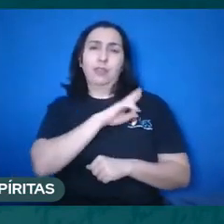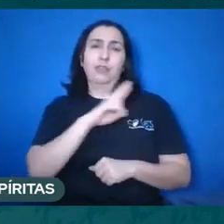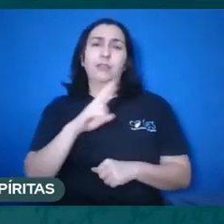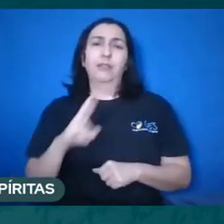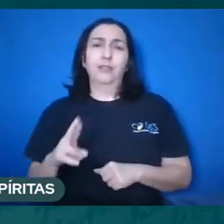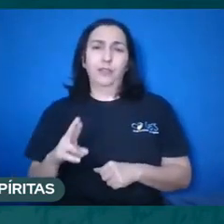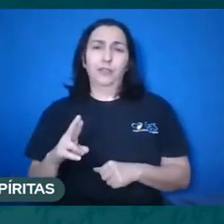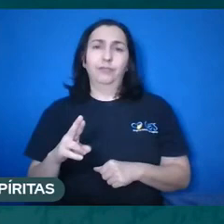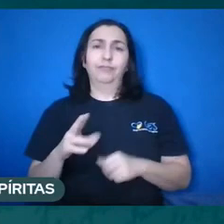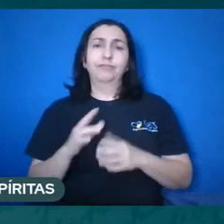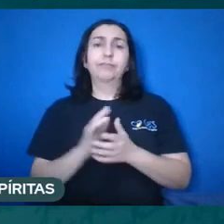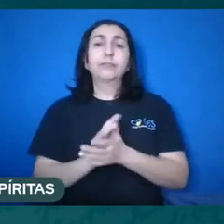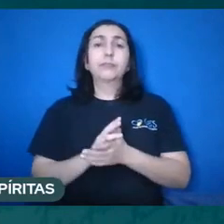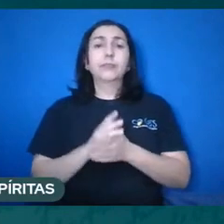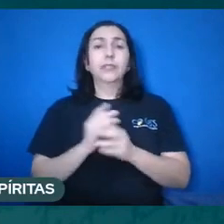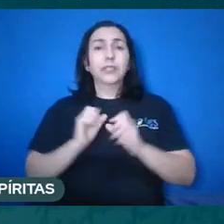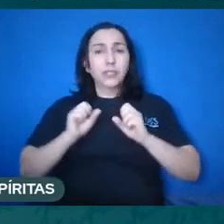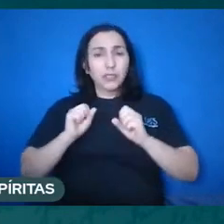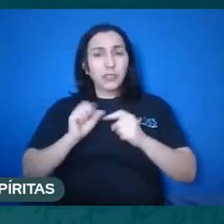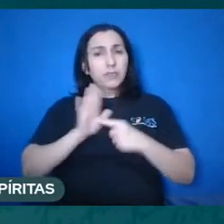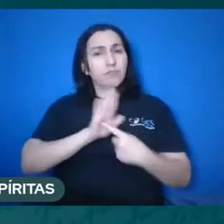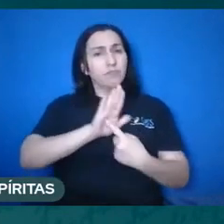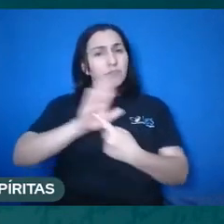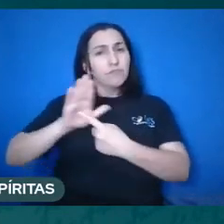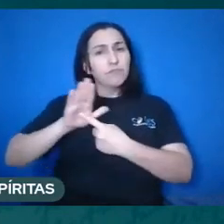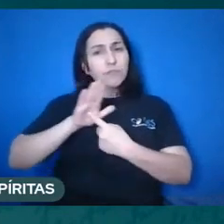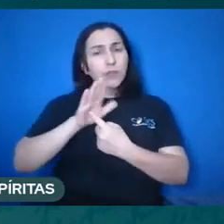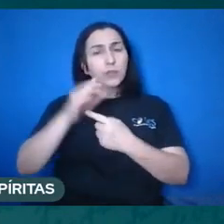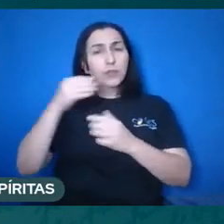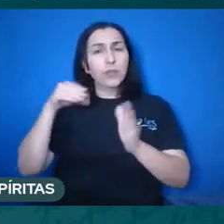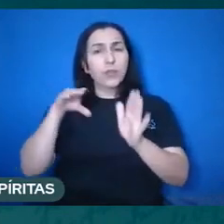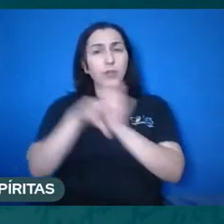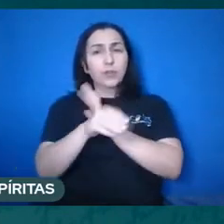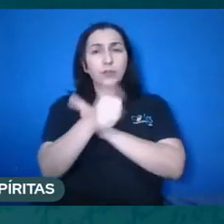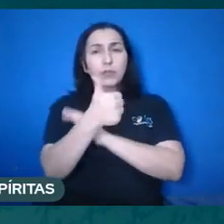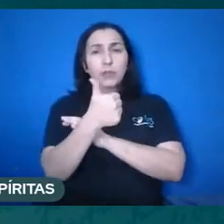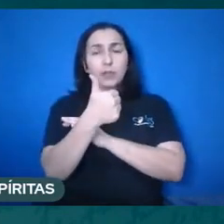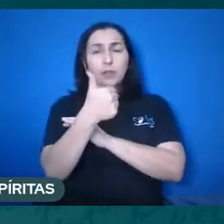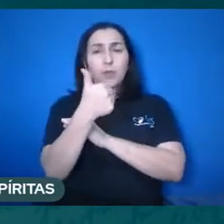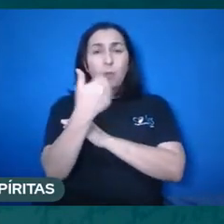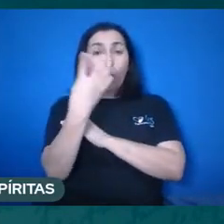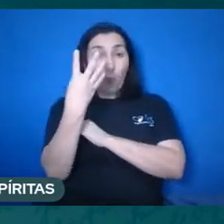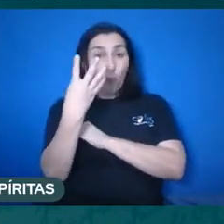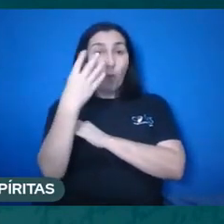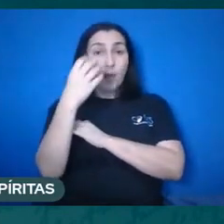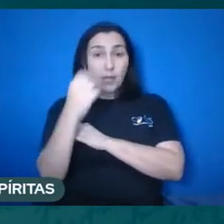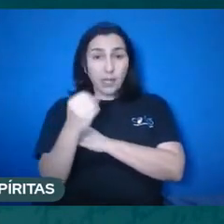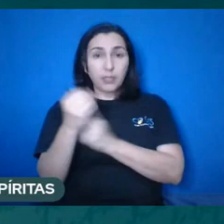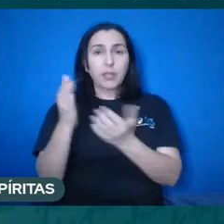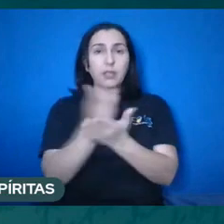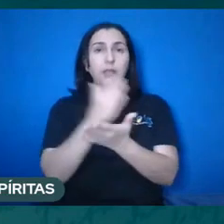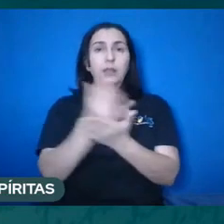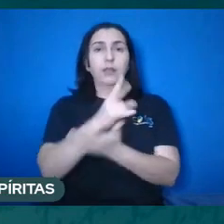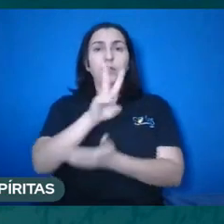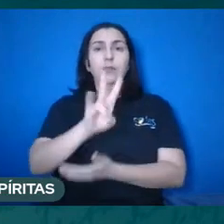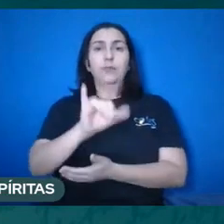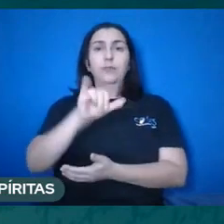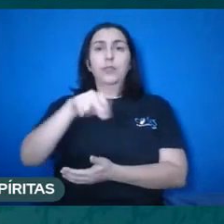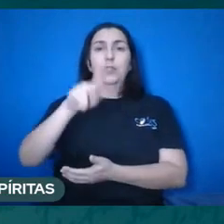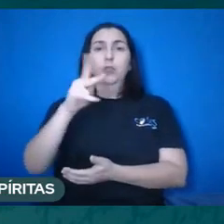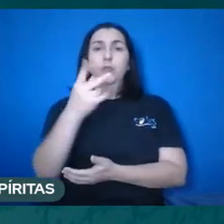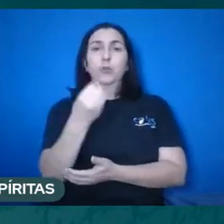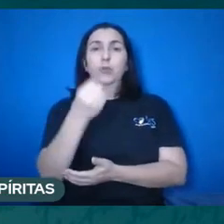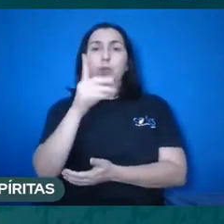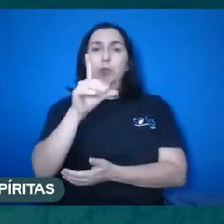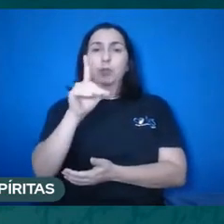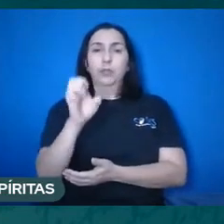Criador. E ele reforça Emmanuel isso lá no capítulo 40 do livro Vinha de Luz, quando ele nos fala que a árvore da